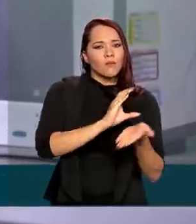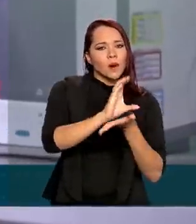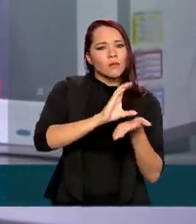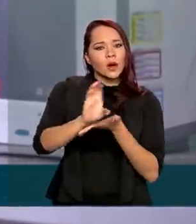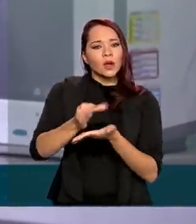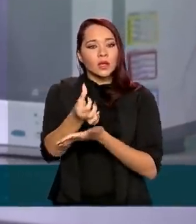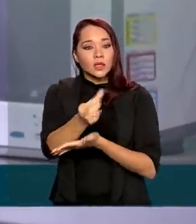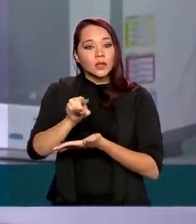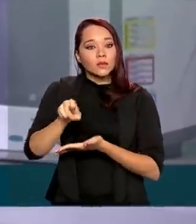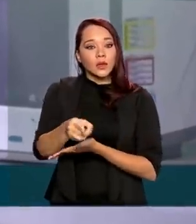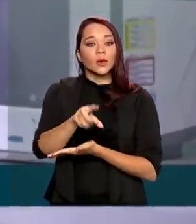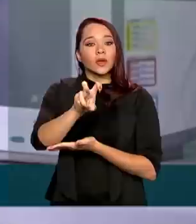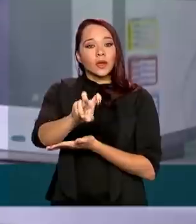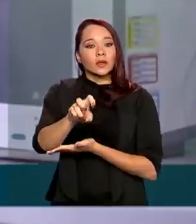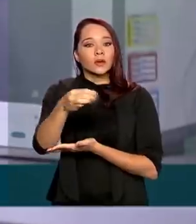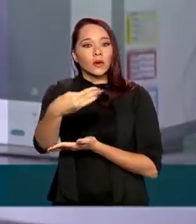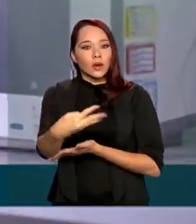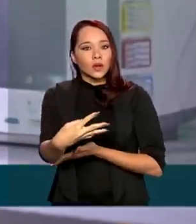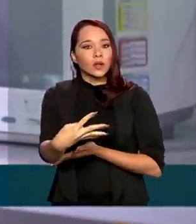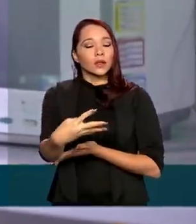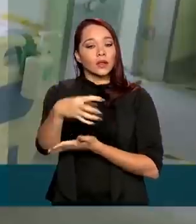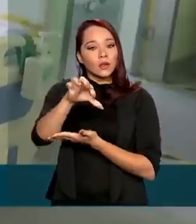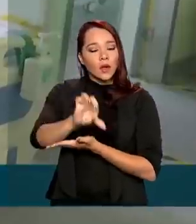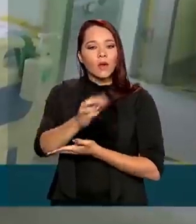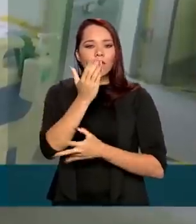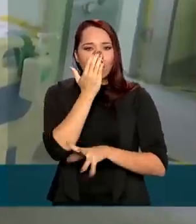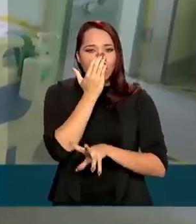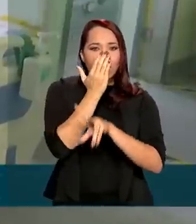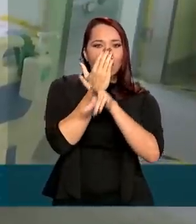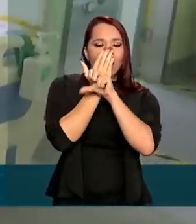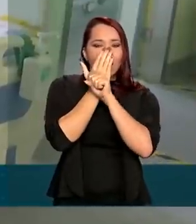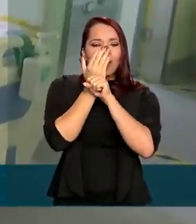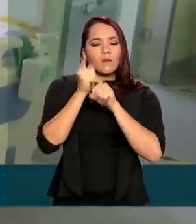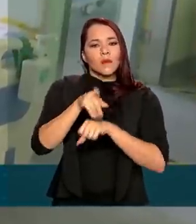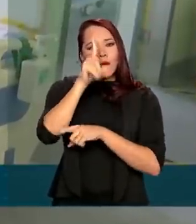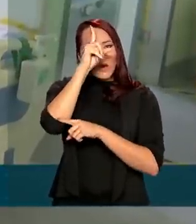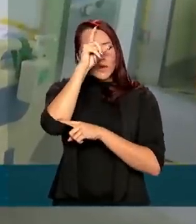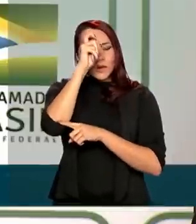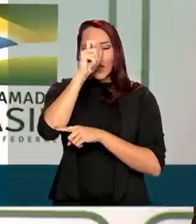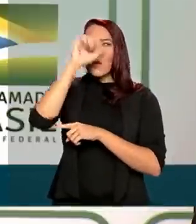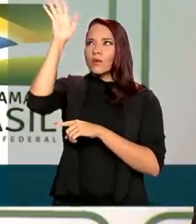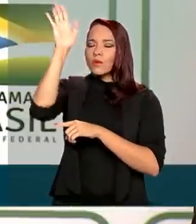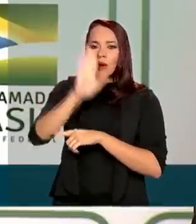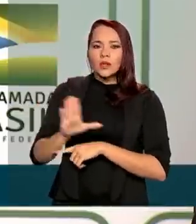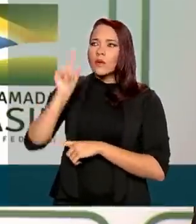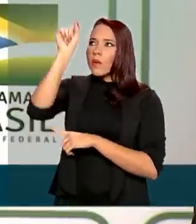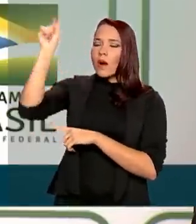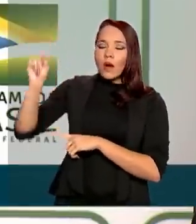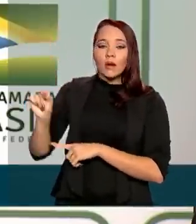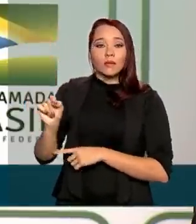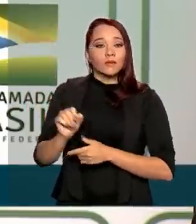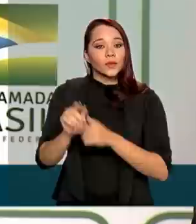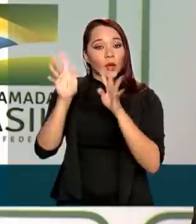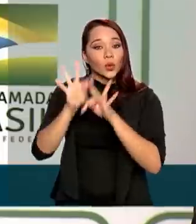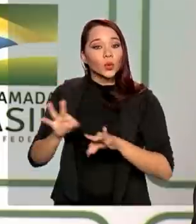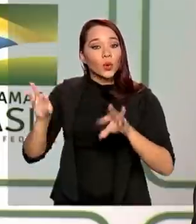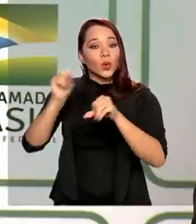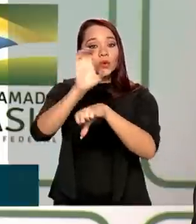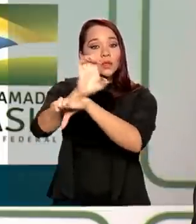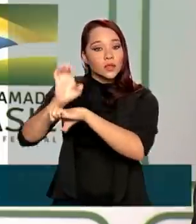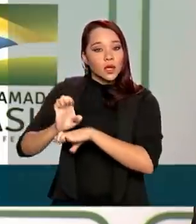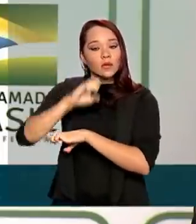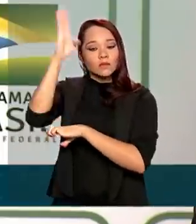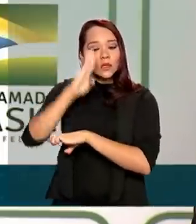.549 ventiladores pulmonares para hospitais de todo o Brasil. Todas as unidades da federação foram